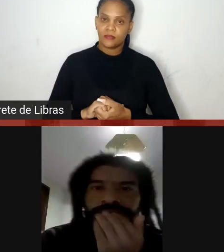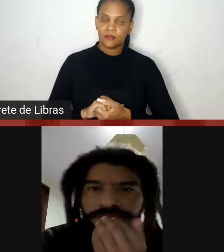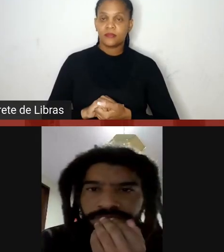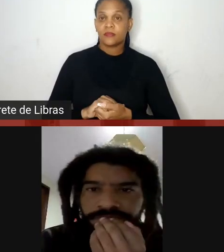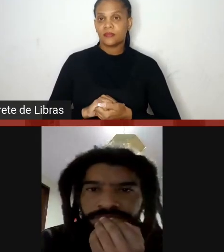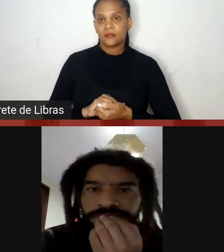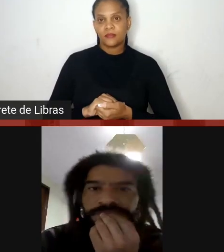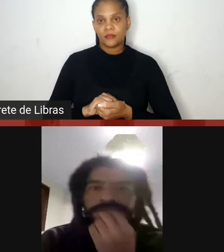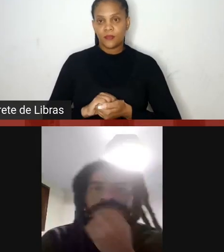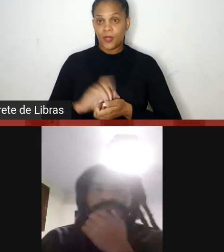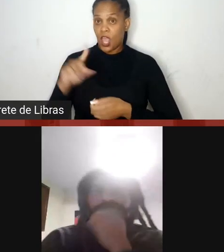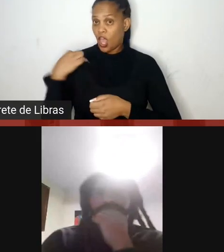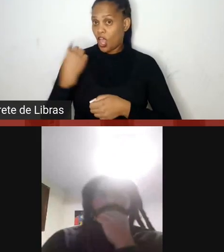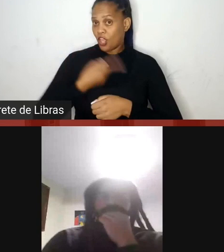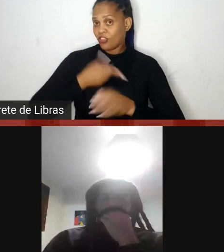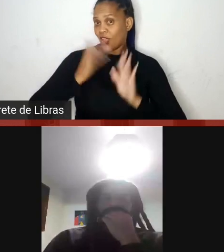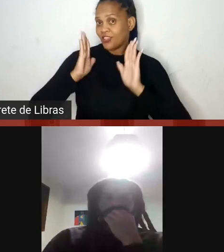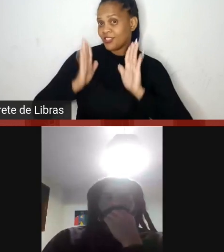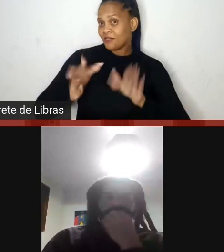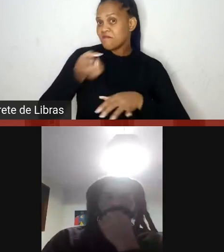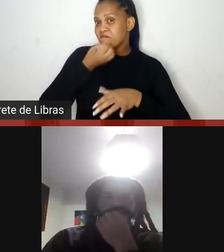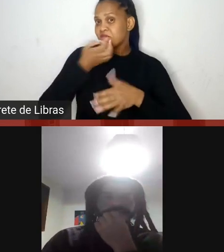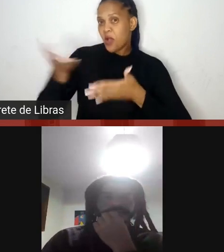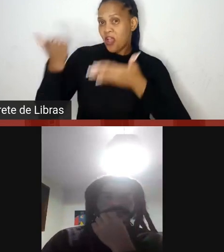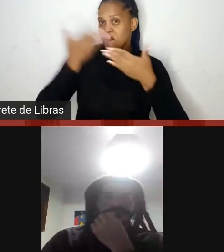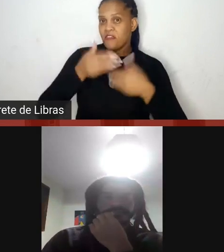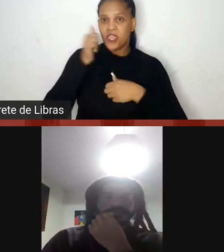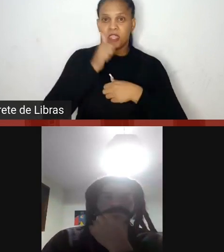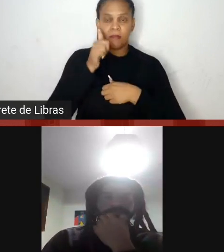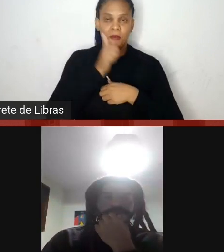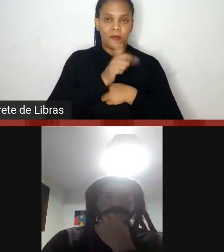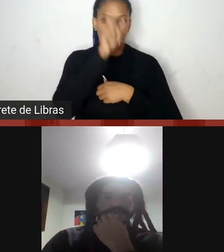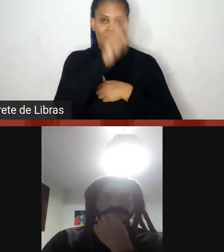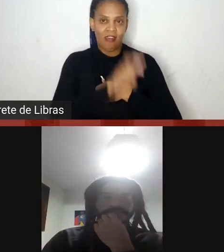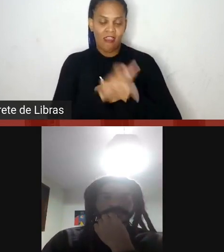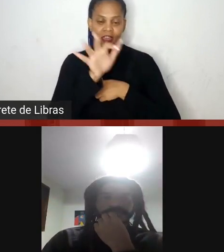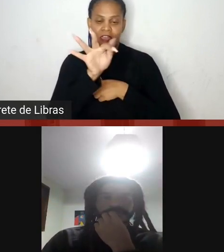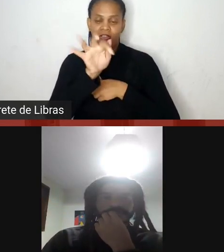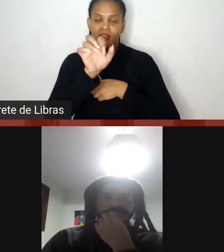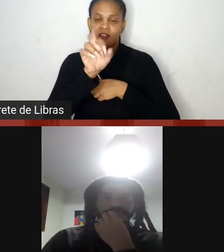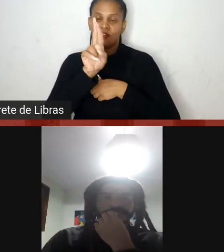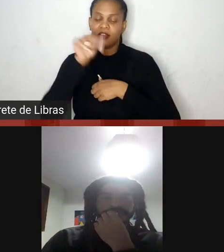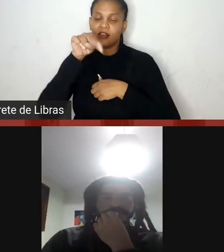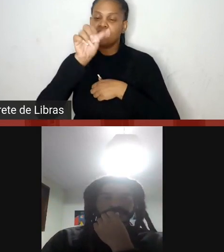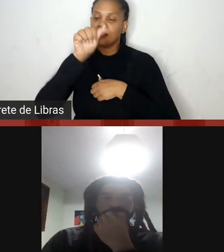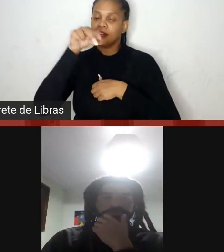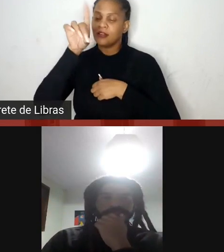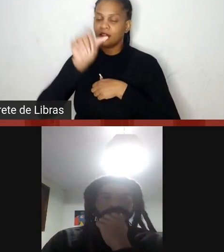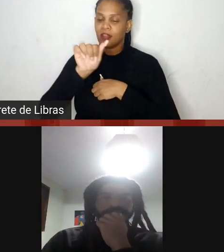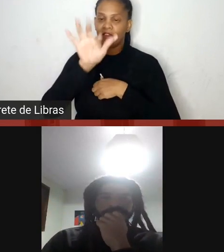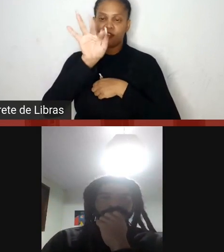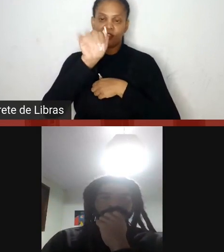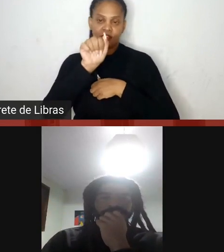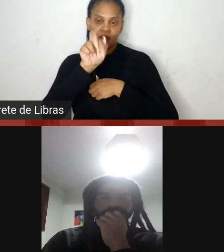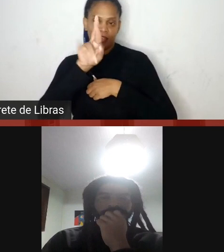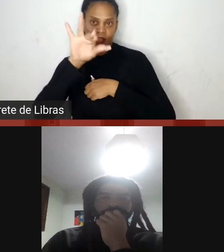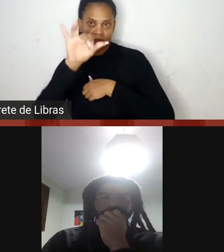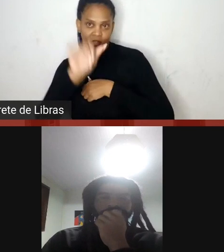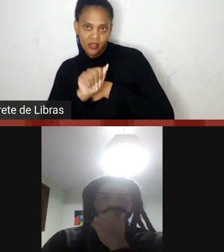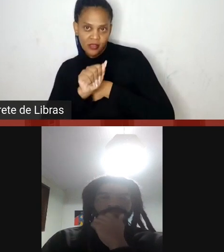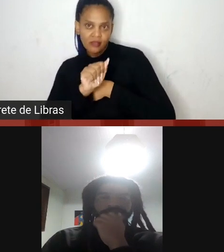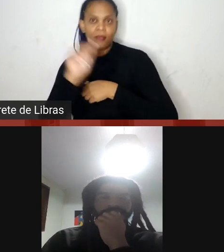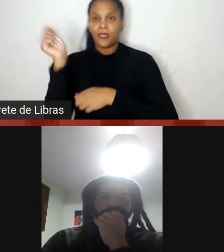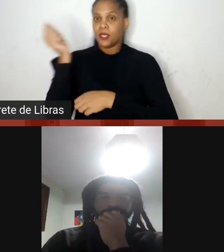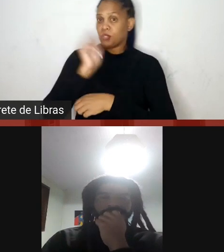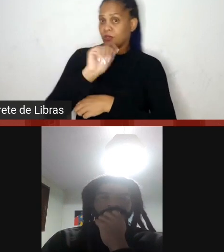A gente já está, então, a gente já dá as boas-vindas para a Fernanda, Farias, da Associação do Quilombo do Alto Santana, para o